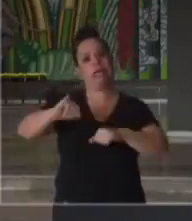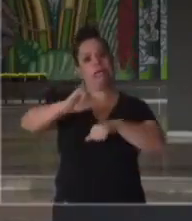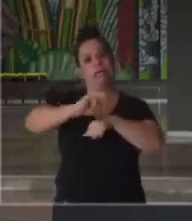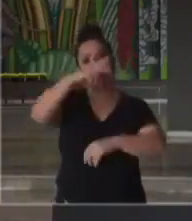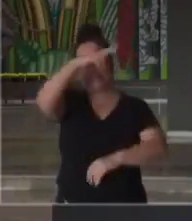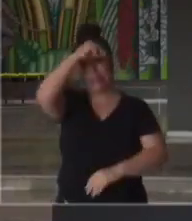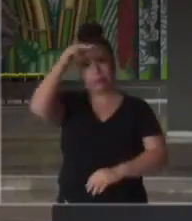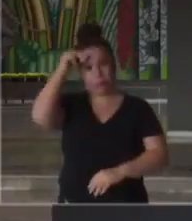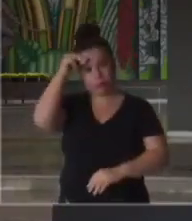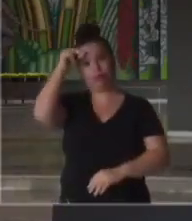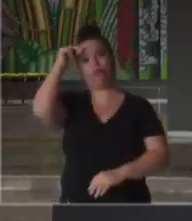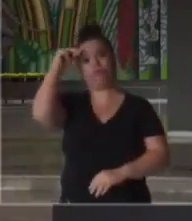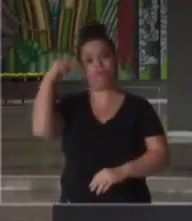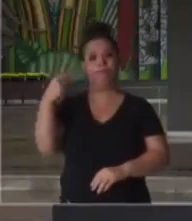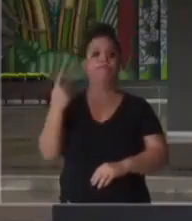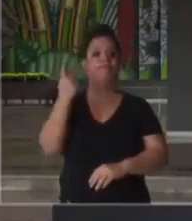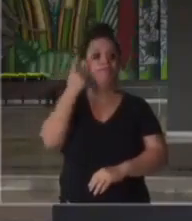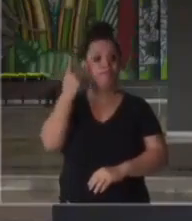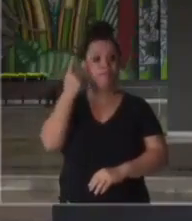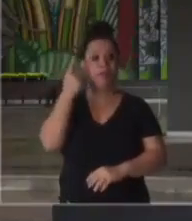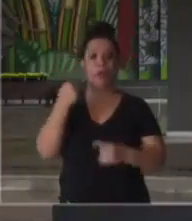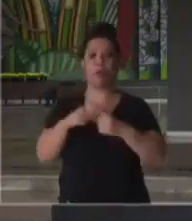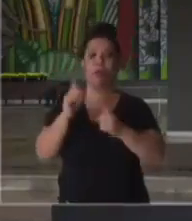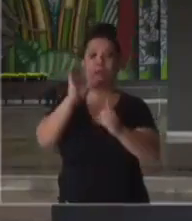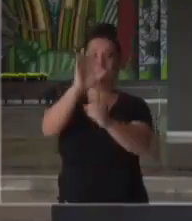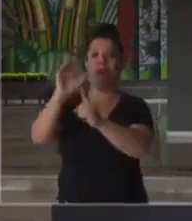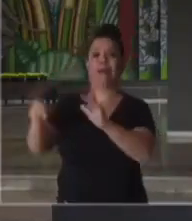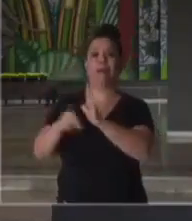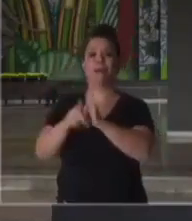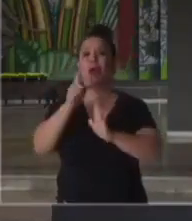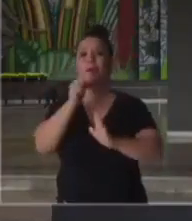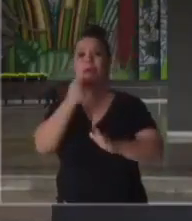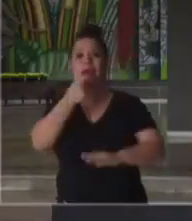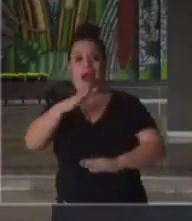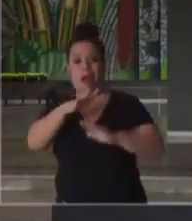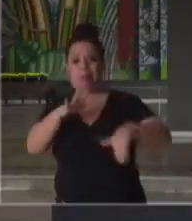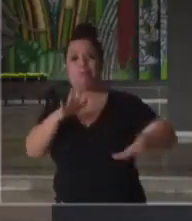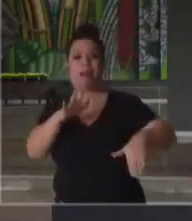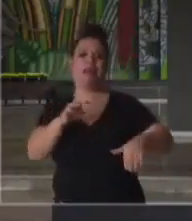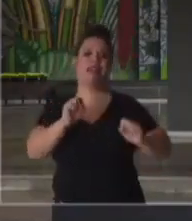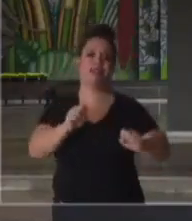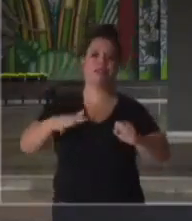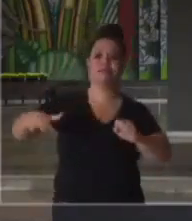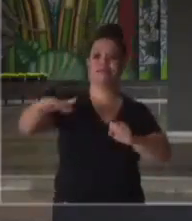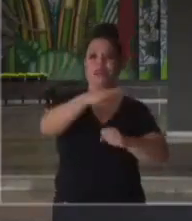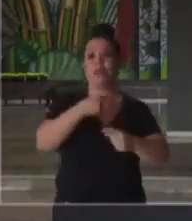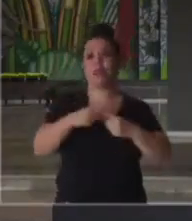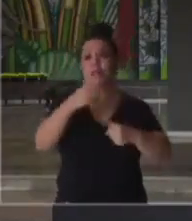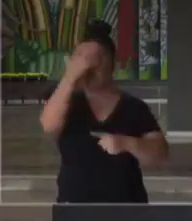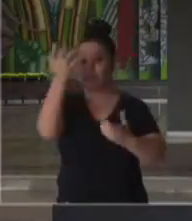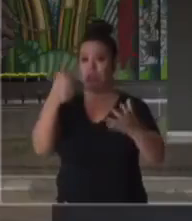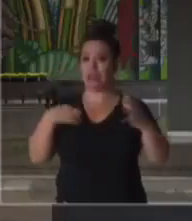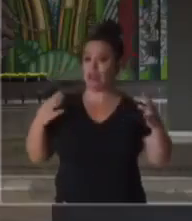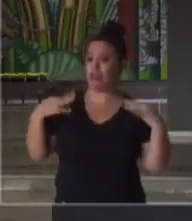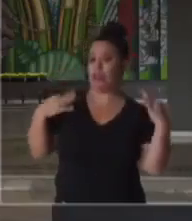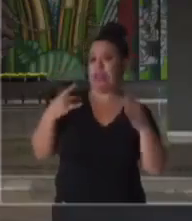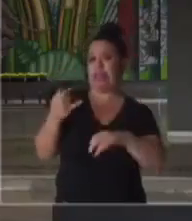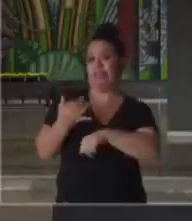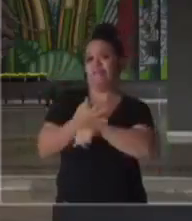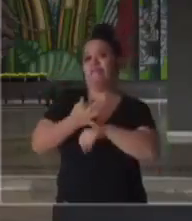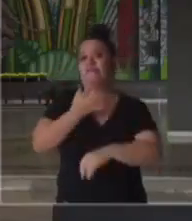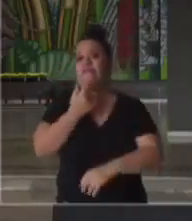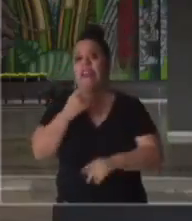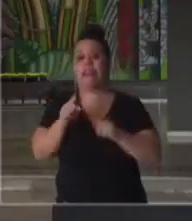Isso impacta diretamente os municípios da Baixada Santista, visto o turismo e que, na Baixada